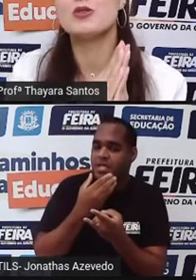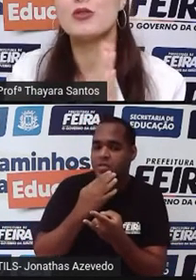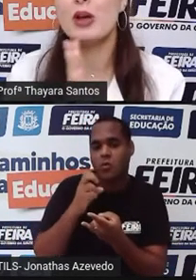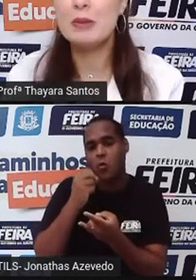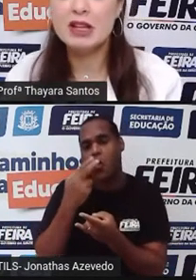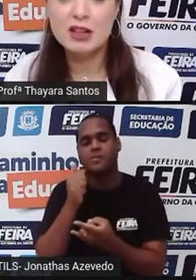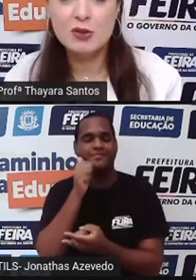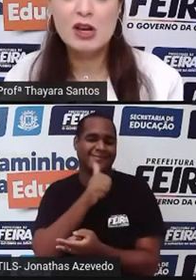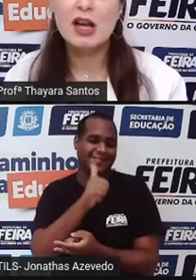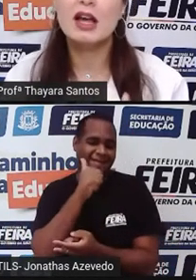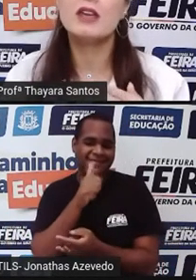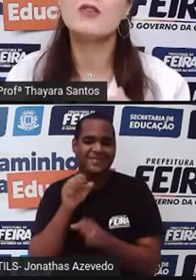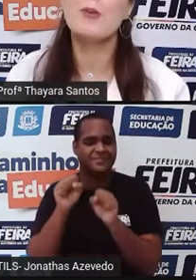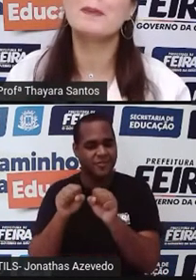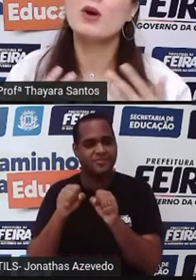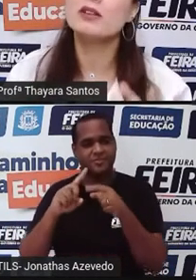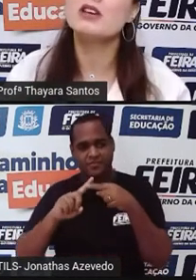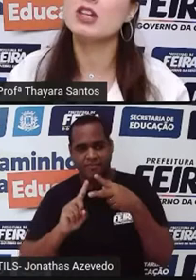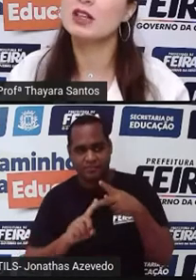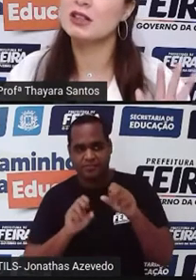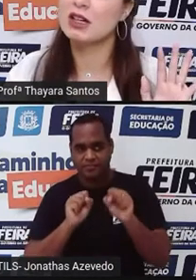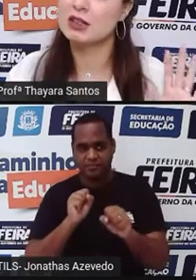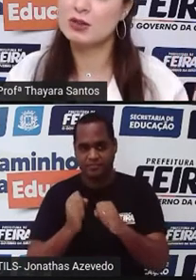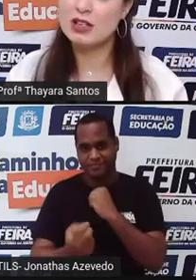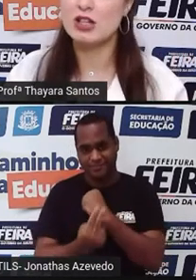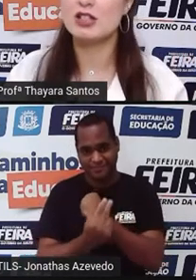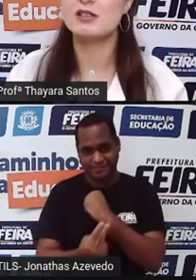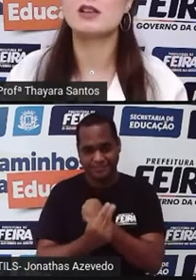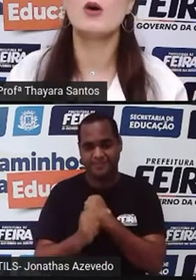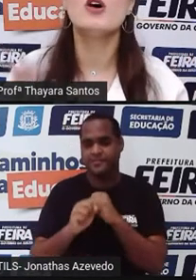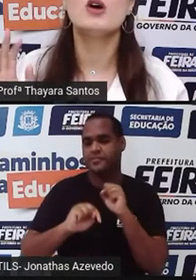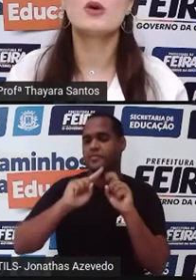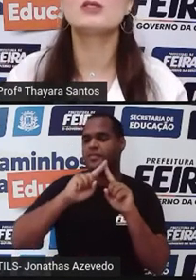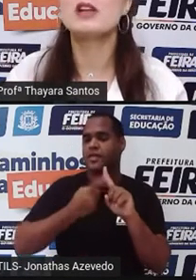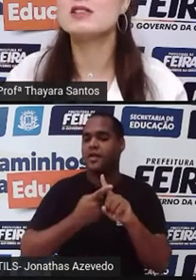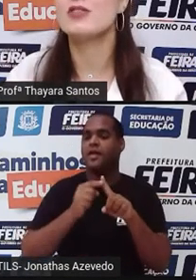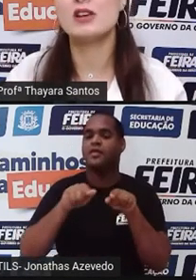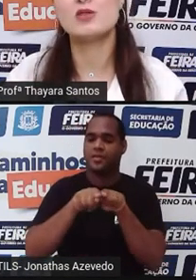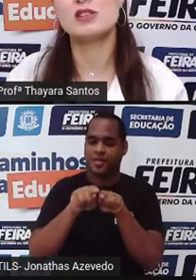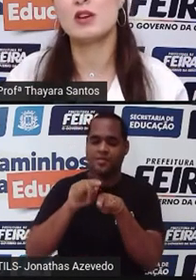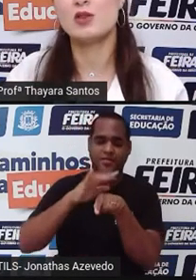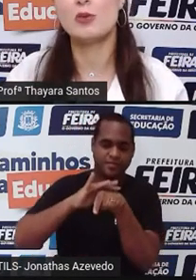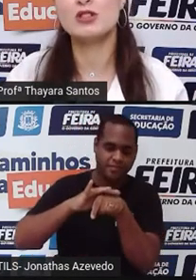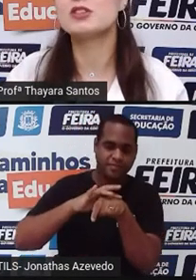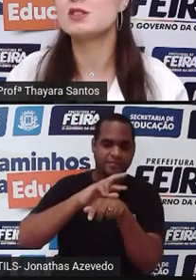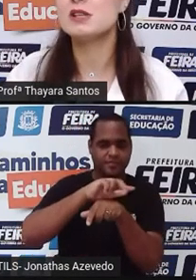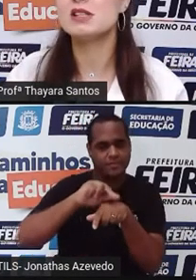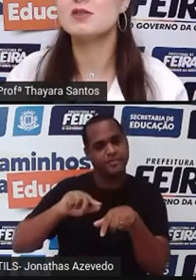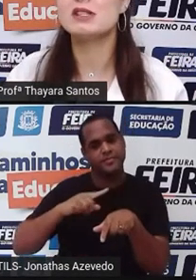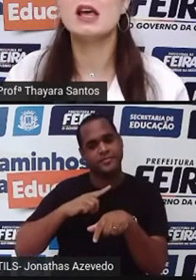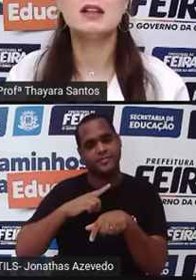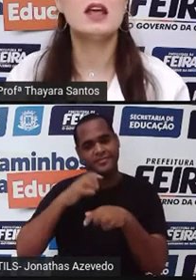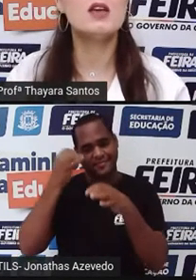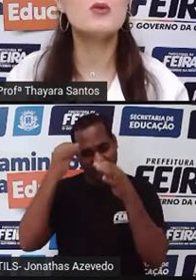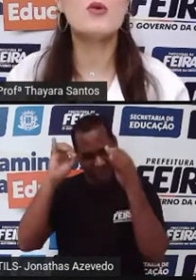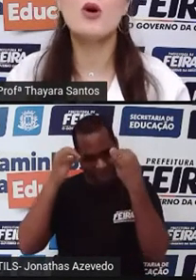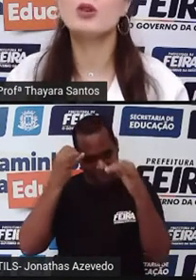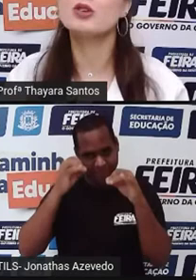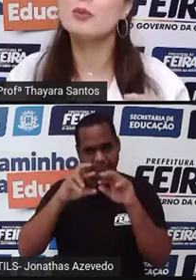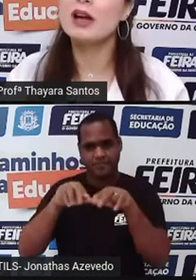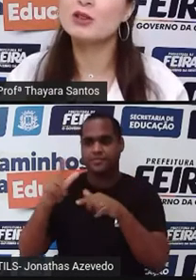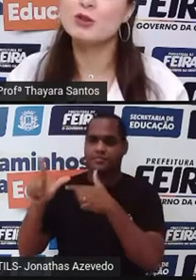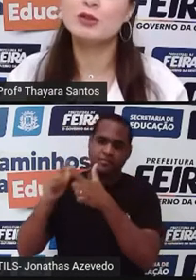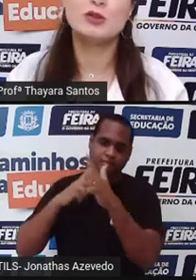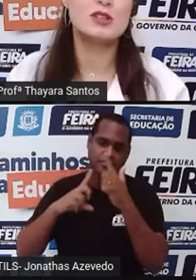preservativo feminino é que vão proteger tanto da gestação quanto das infecções sexualmente transmissíveis. Nenhum